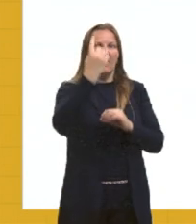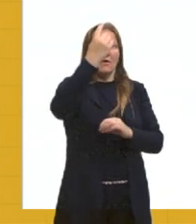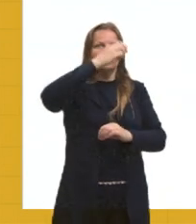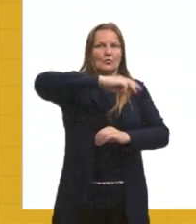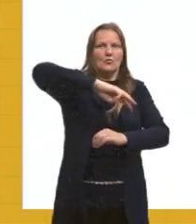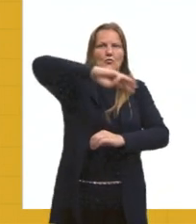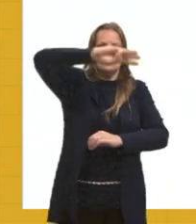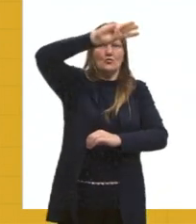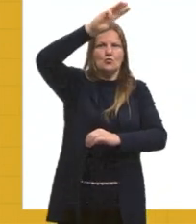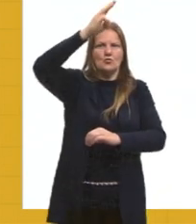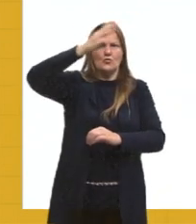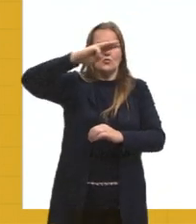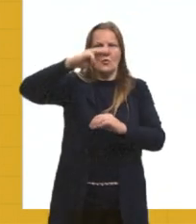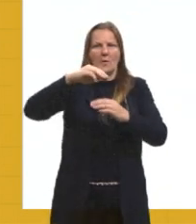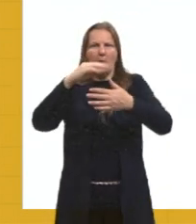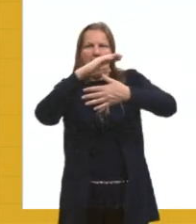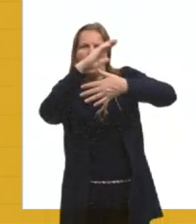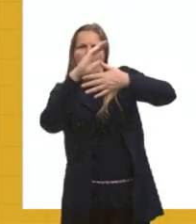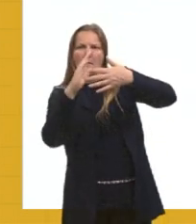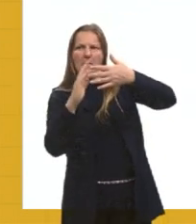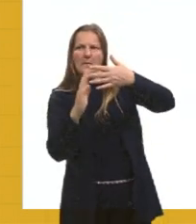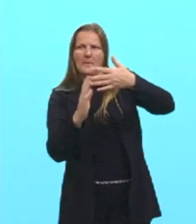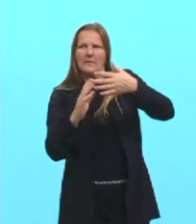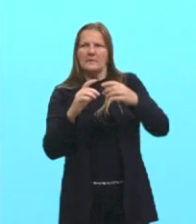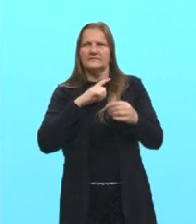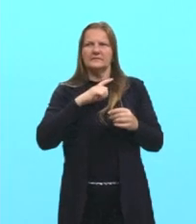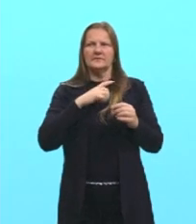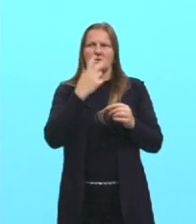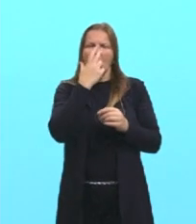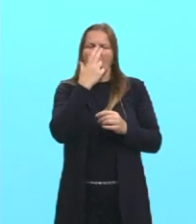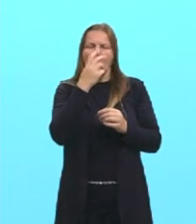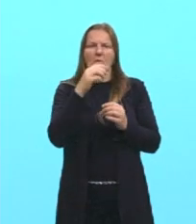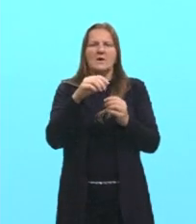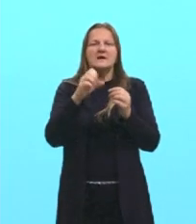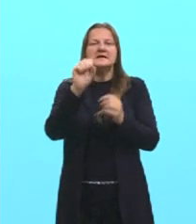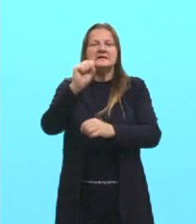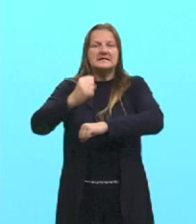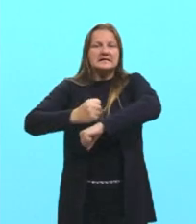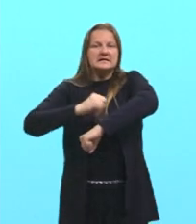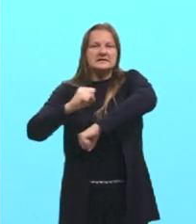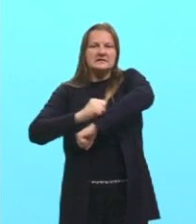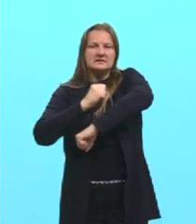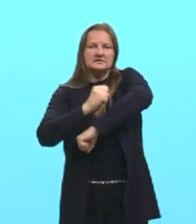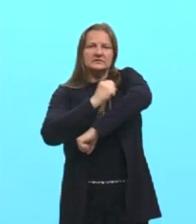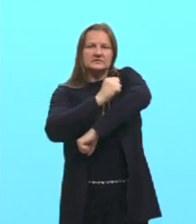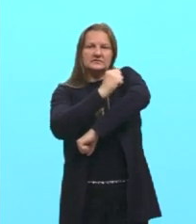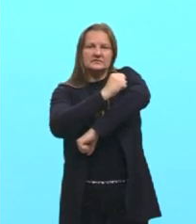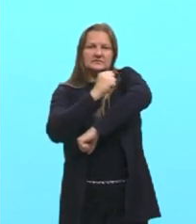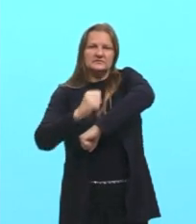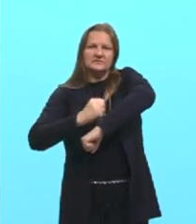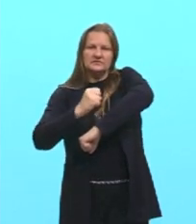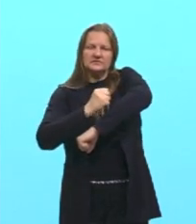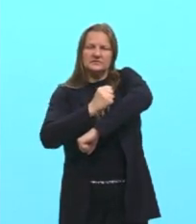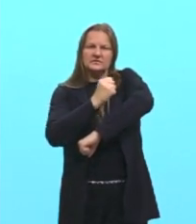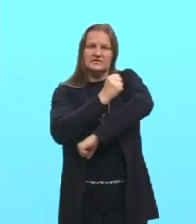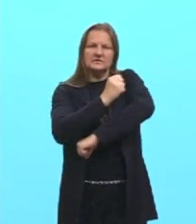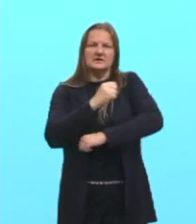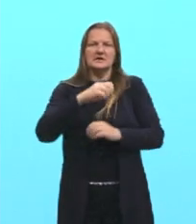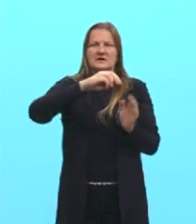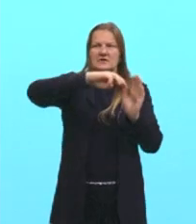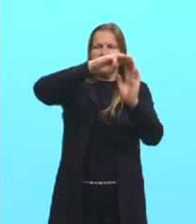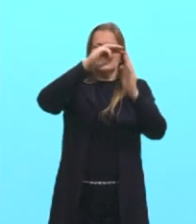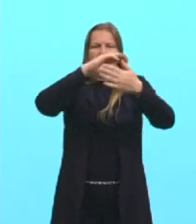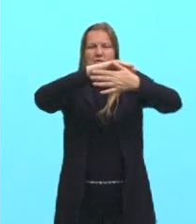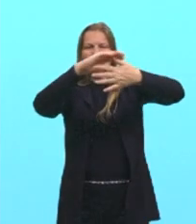da borda, que vai formar como se fosse dentes de serra. Por isso que ela ela é chamada de serra. Justamente nas bordas, né?